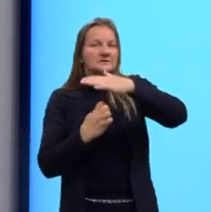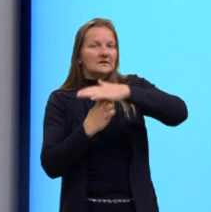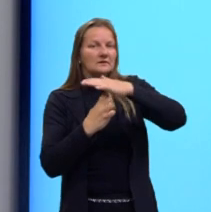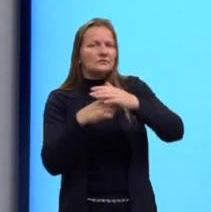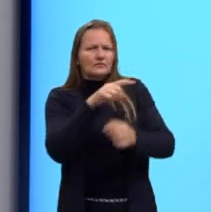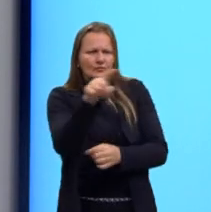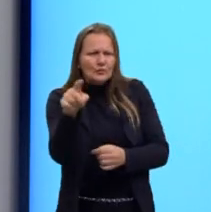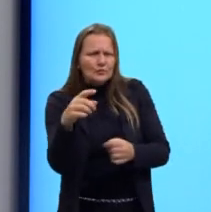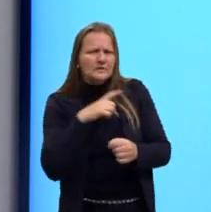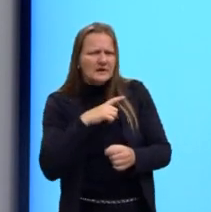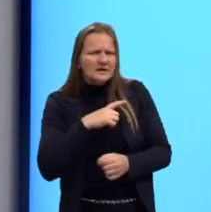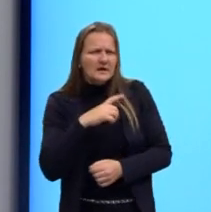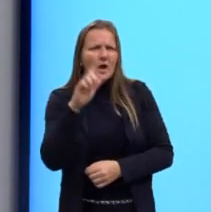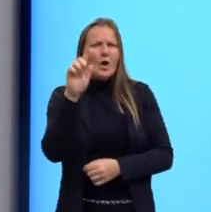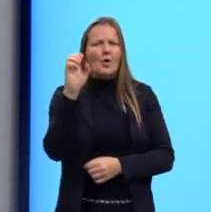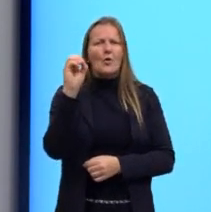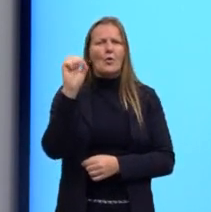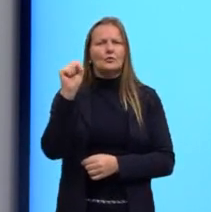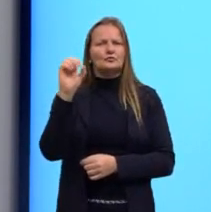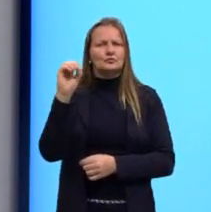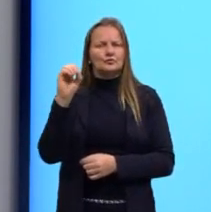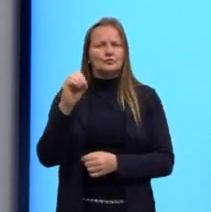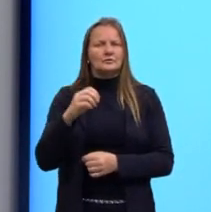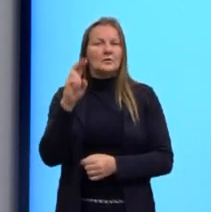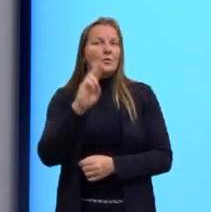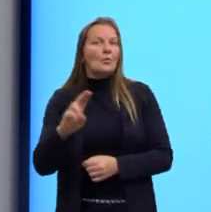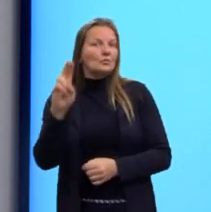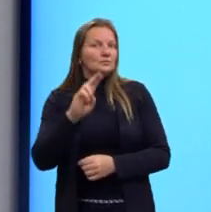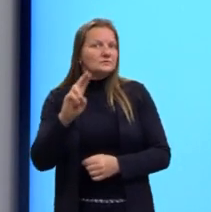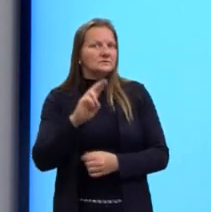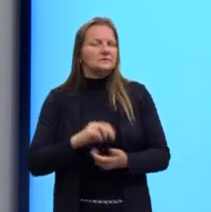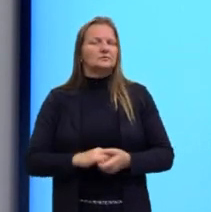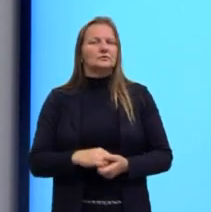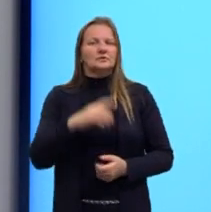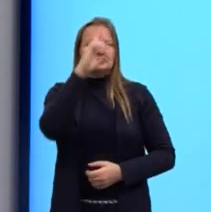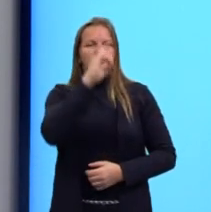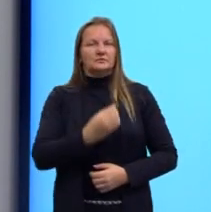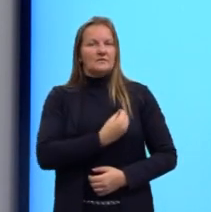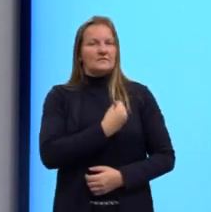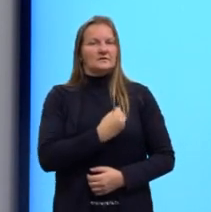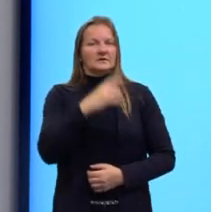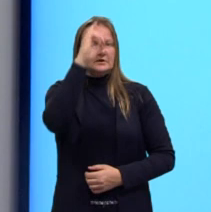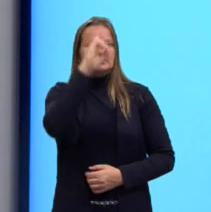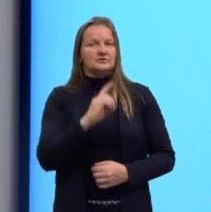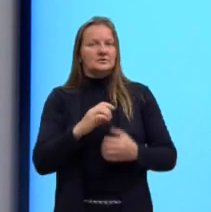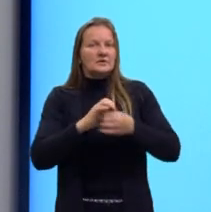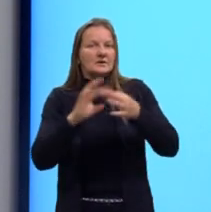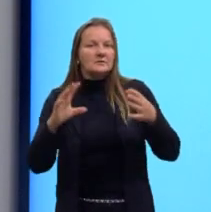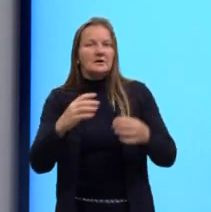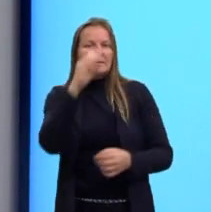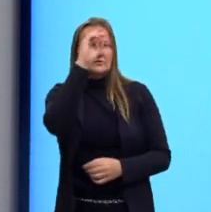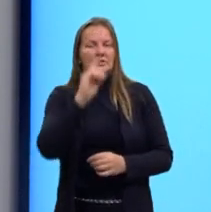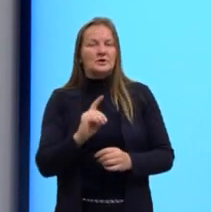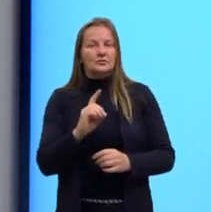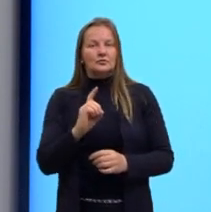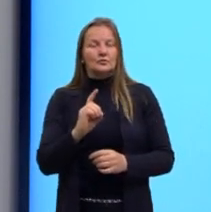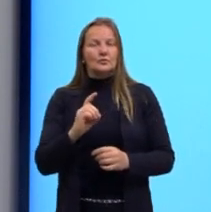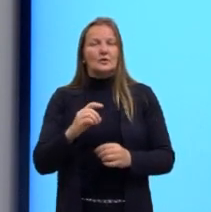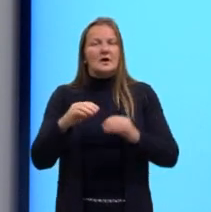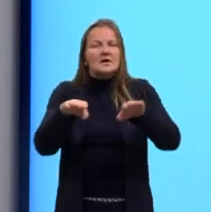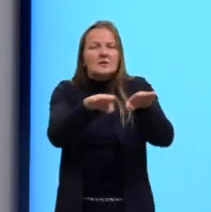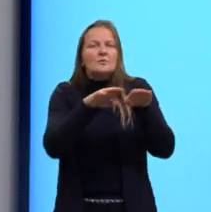Você está? Você já pensou sobre isso? Direito à vida, direito à liberdade, à propriedade, à